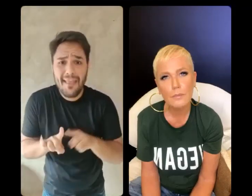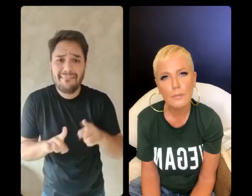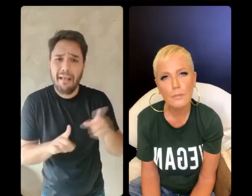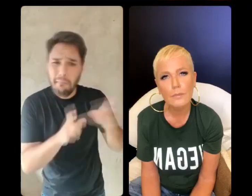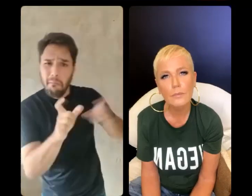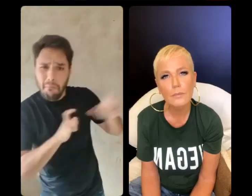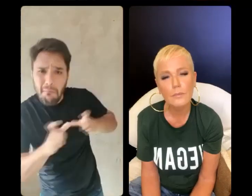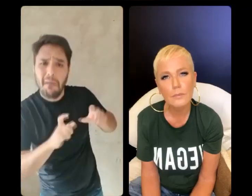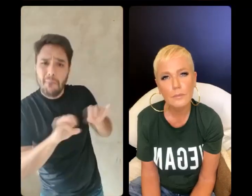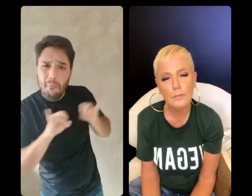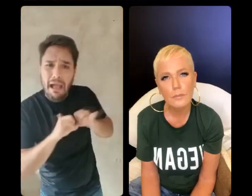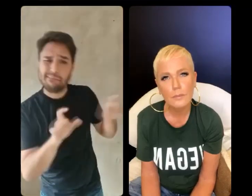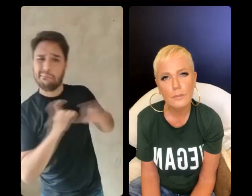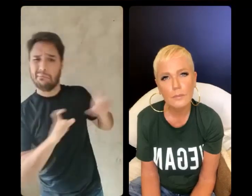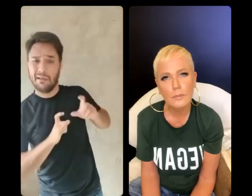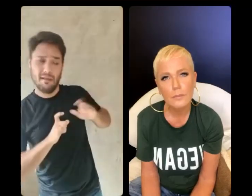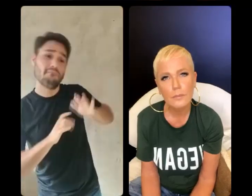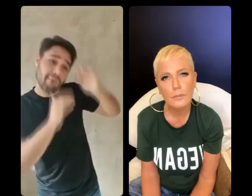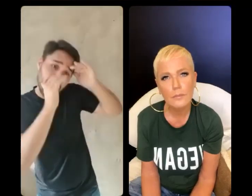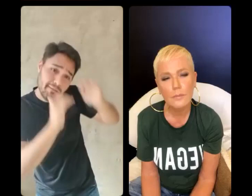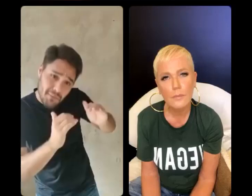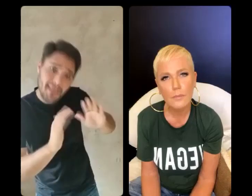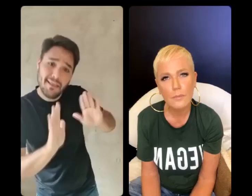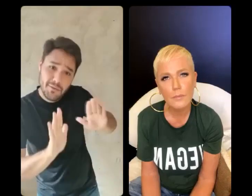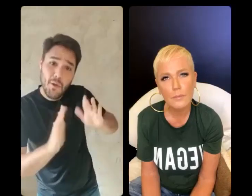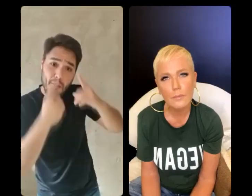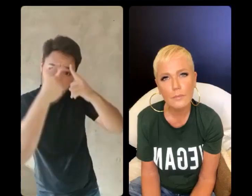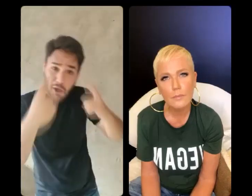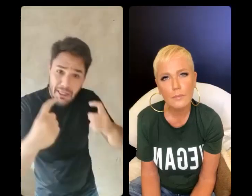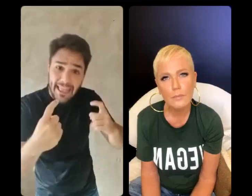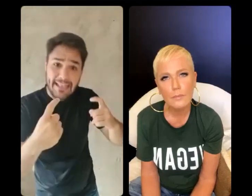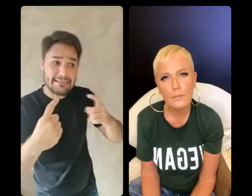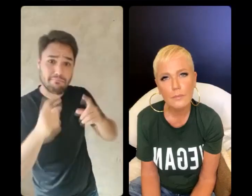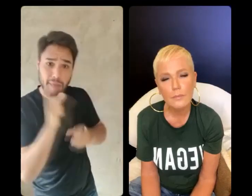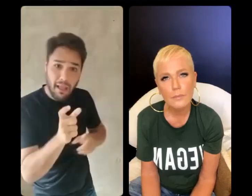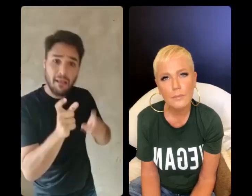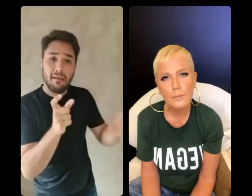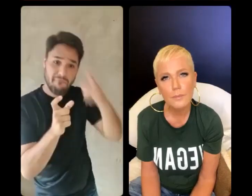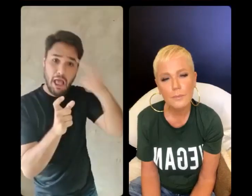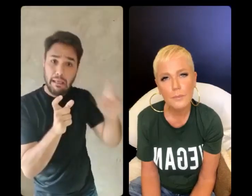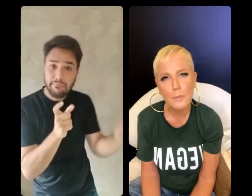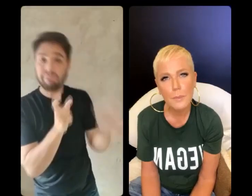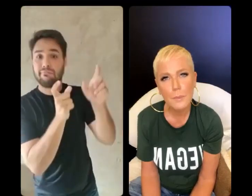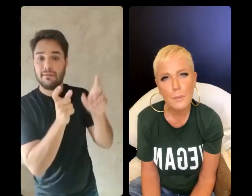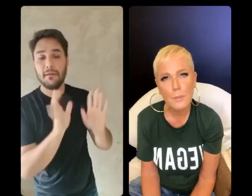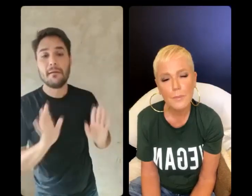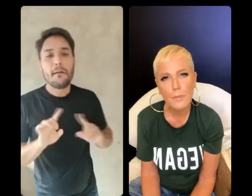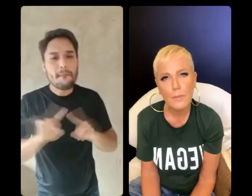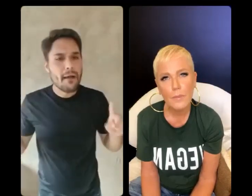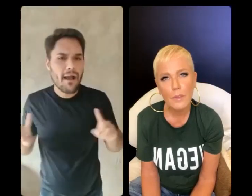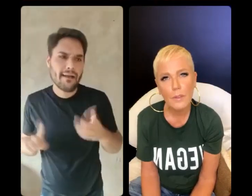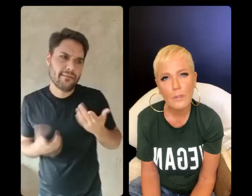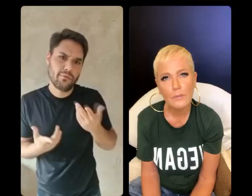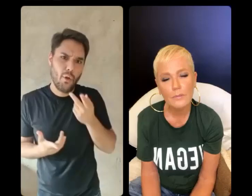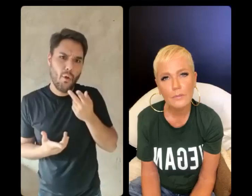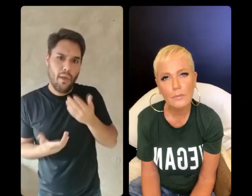besteira. A gente tem que respeitar, respeitar. Lógico que violência gera violência. Mas eu acredito que, e aqui eu não estou validando a forma de